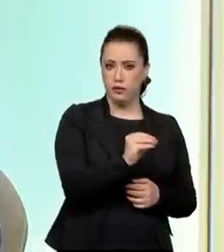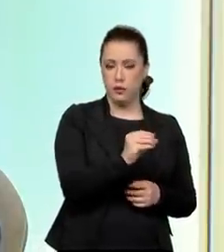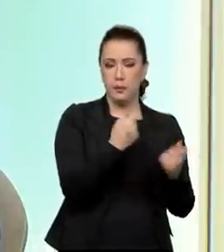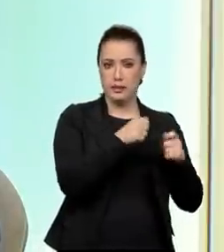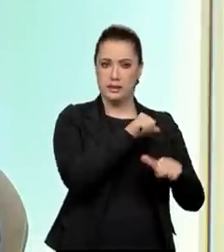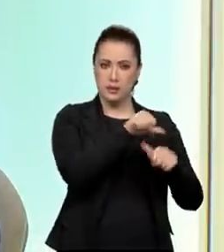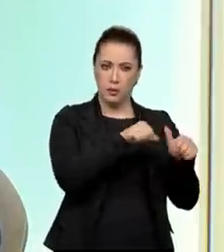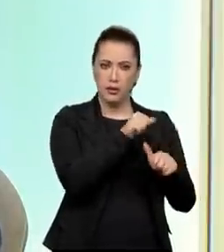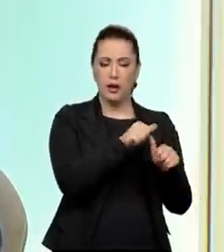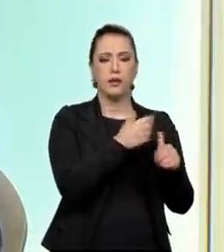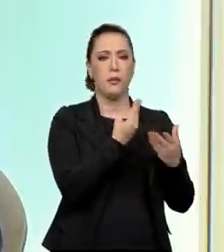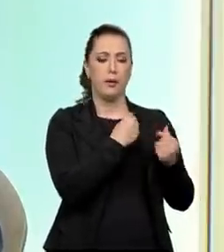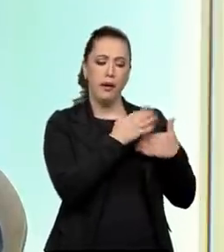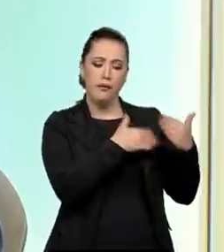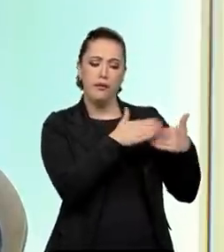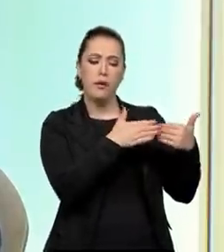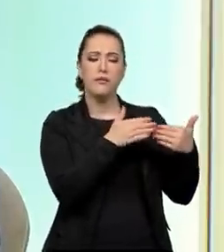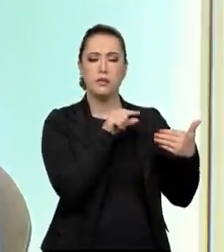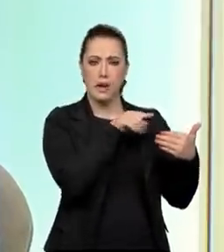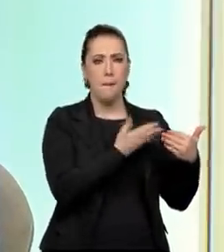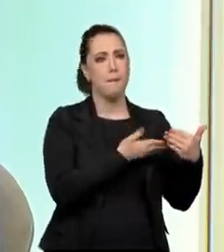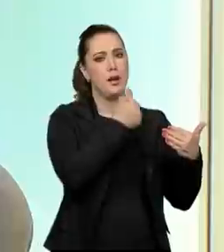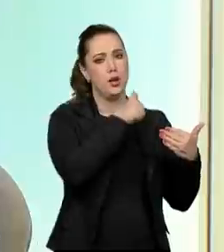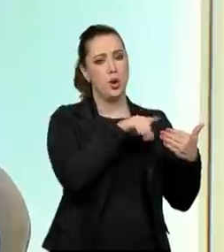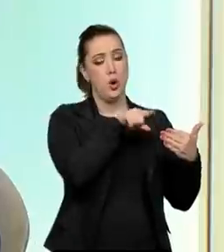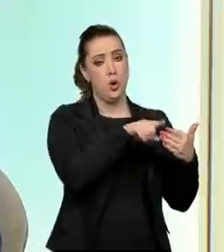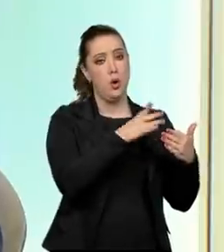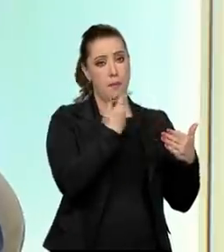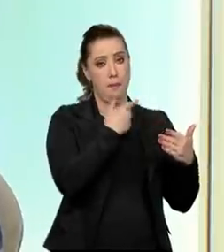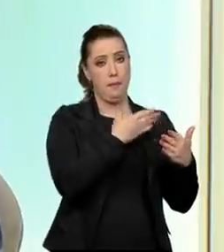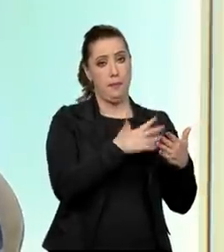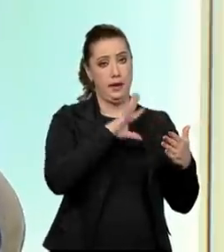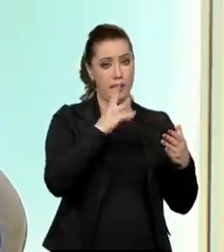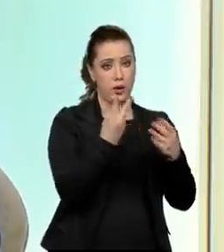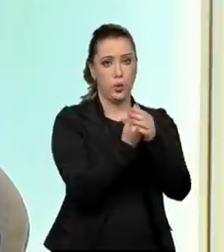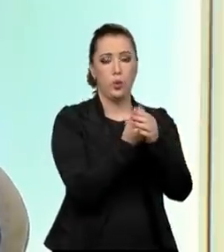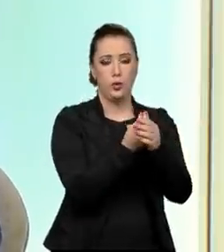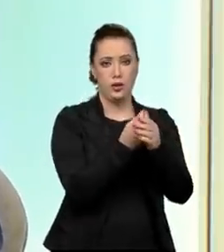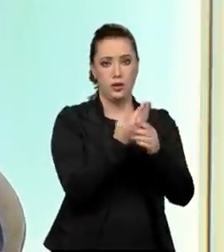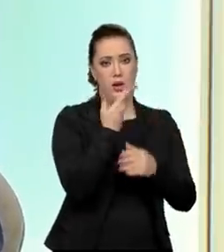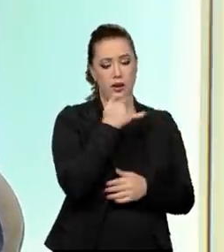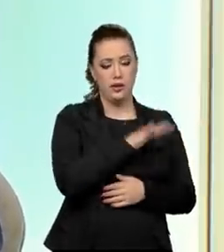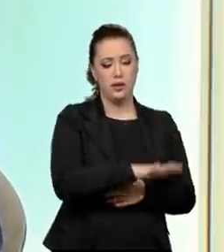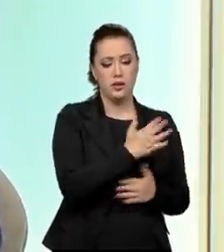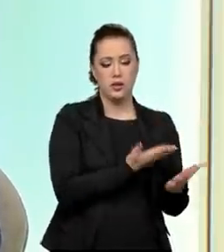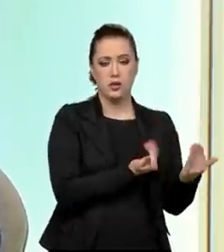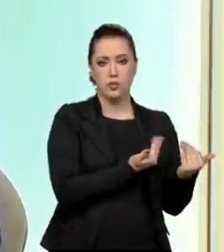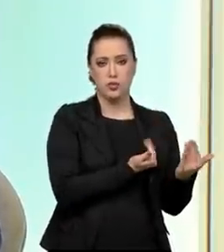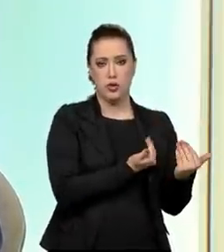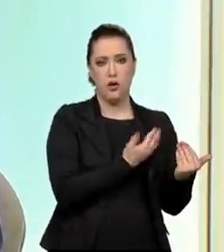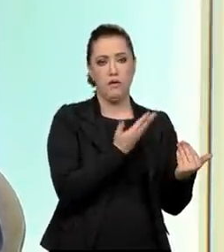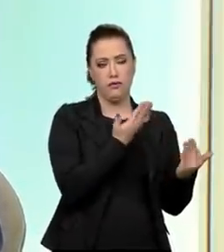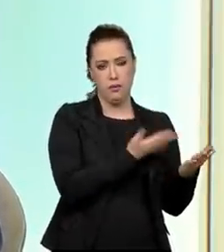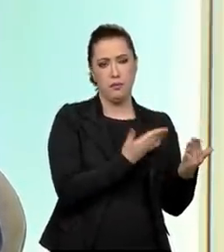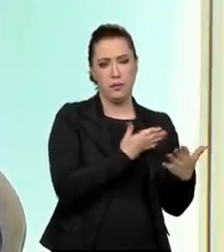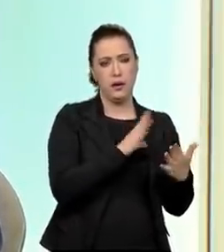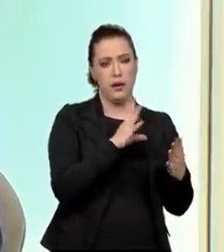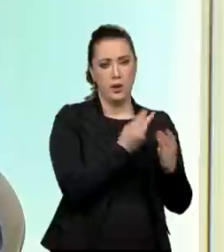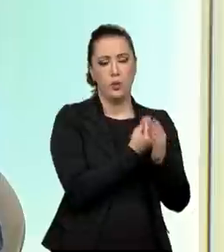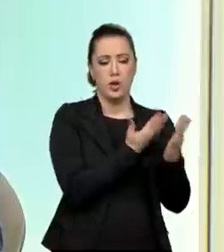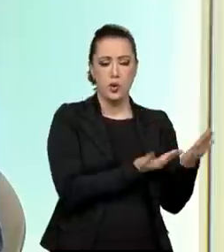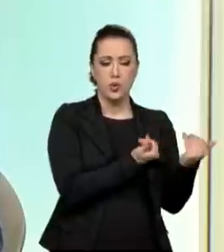avançar. Nós temos que melhorar na priorização da criança, no orçamento público. Nós ainda não institucionalizamos